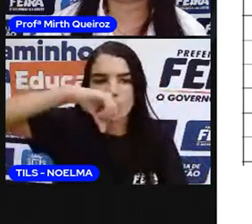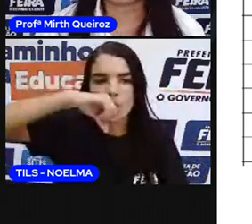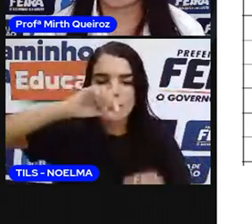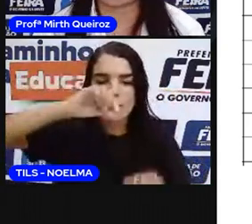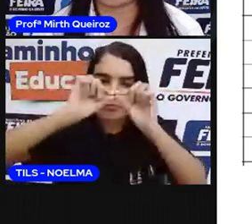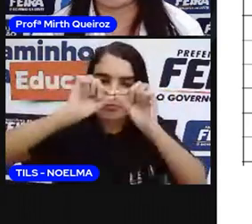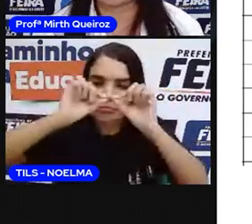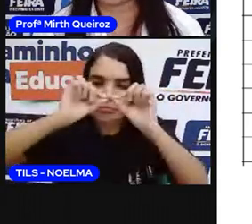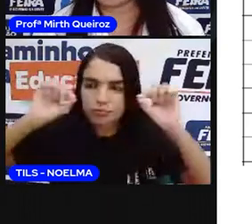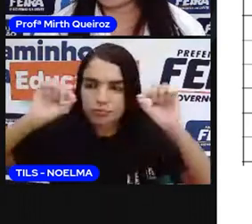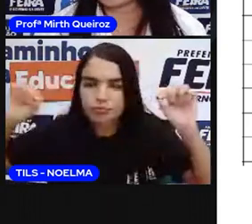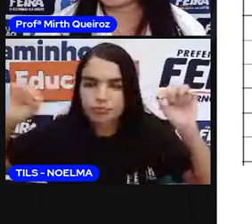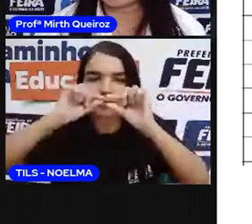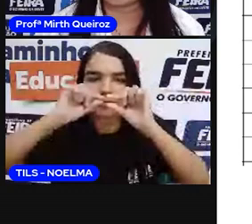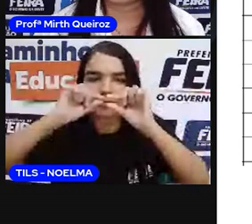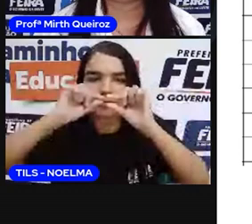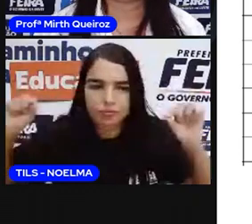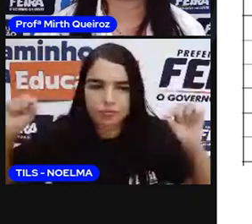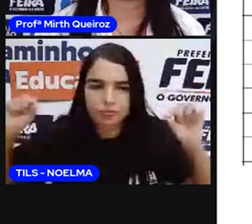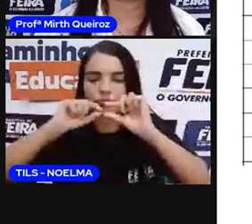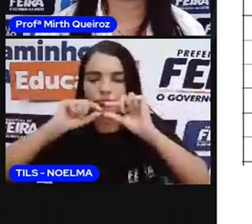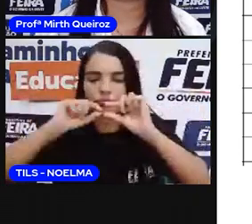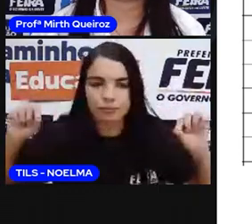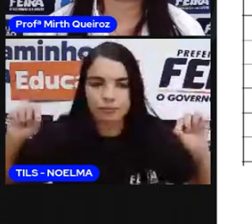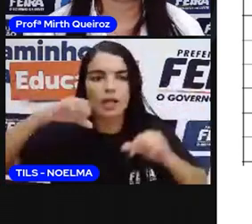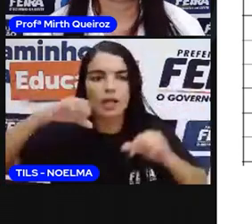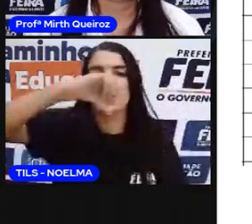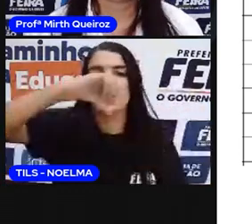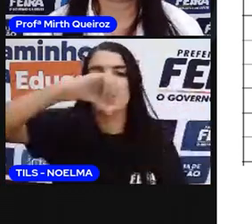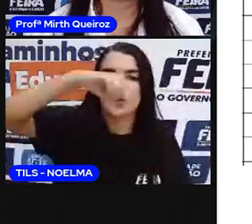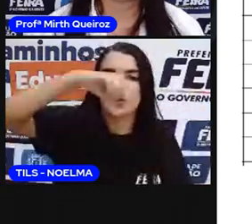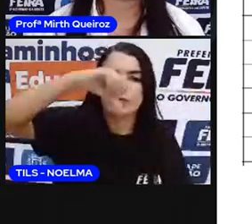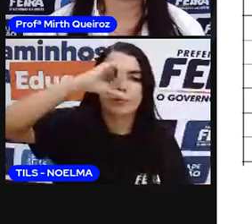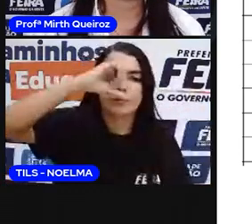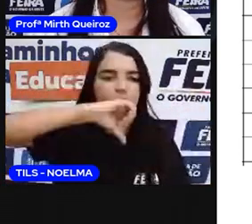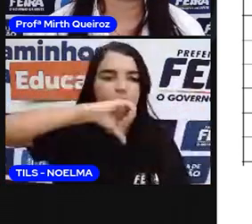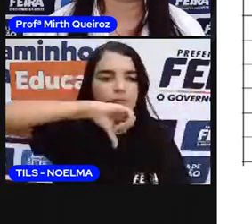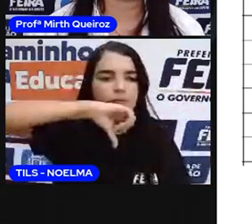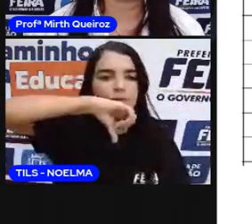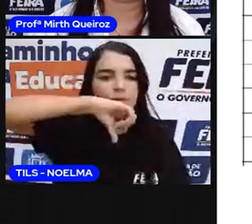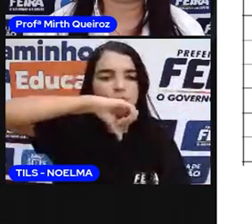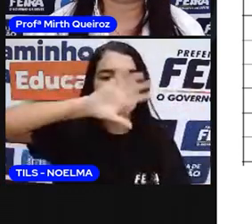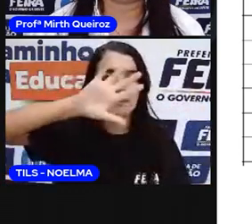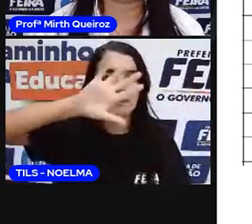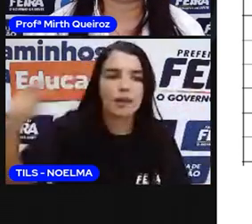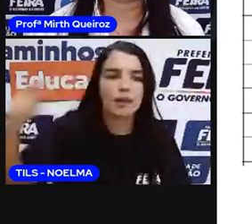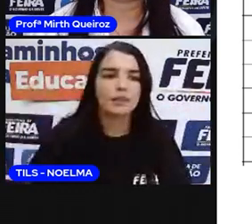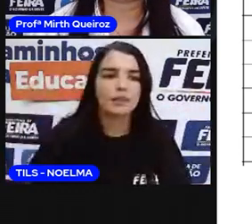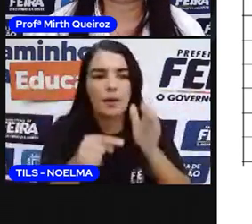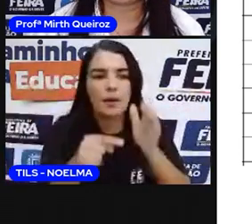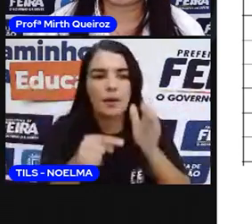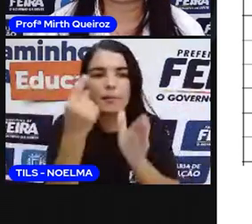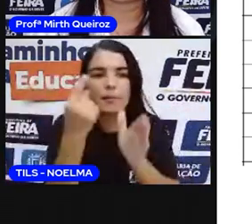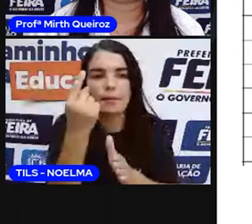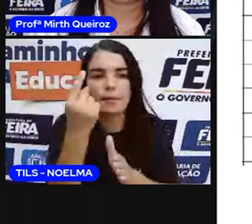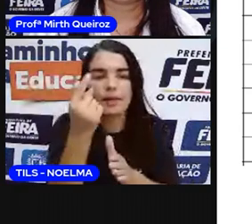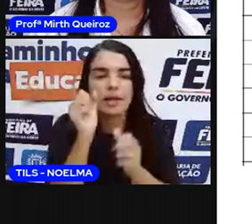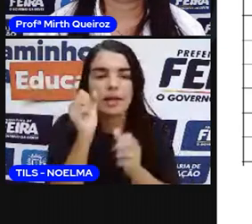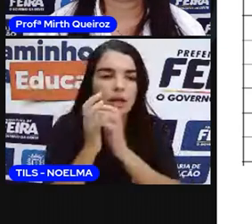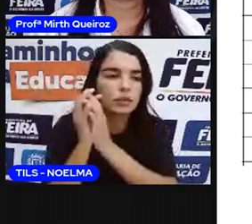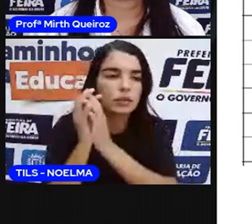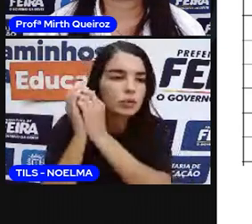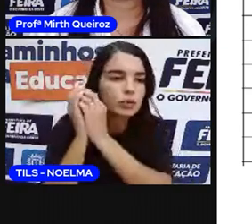menos, também pode, tá? A gente vai dar menos substantivo. No primeiro, vocês vão colocar a letra, que vai ser a letra sorteada.